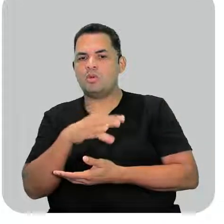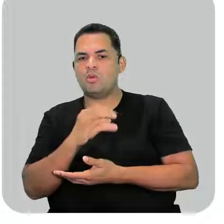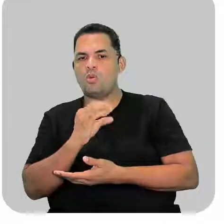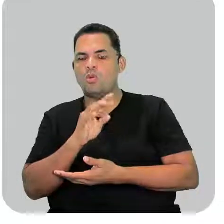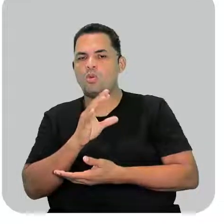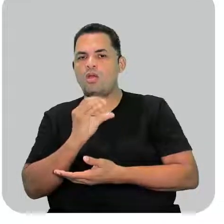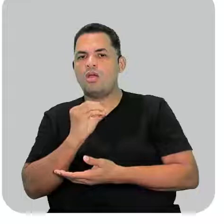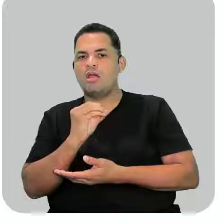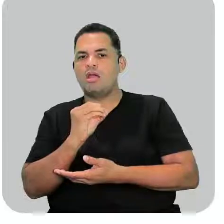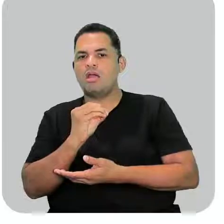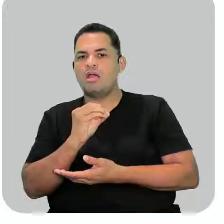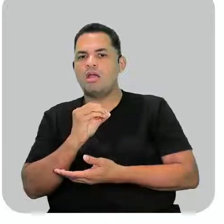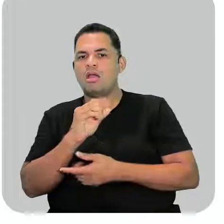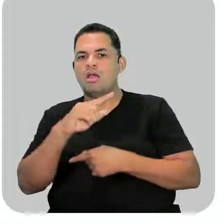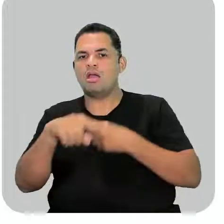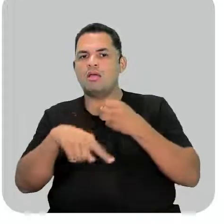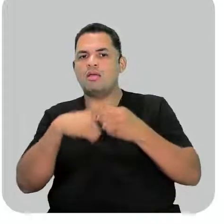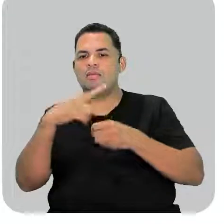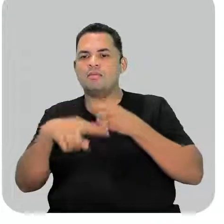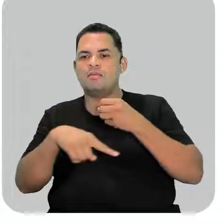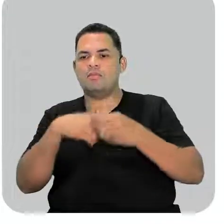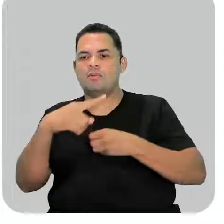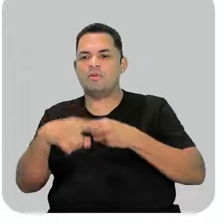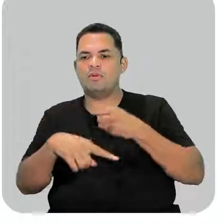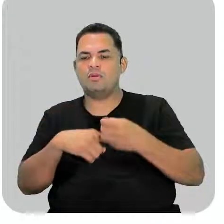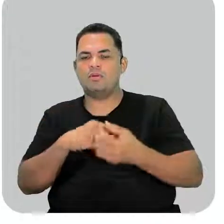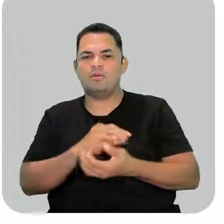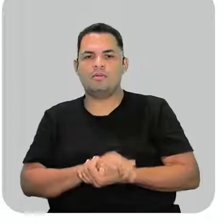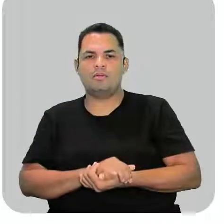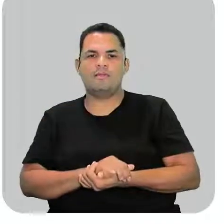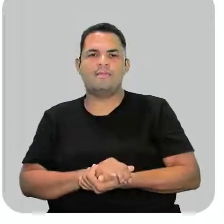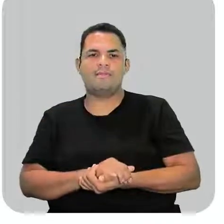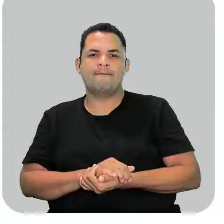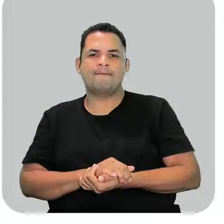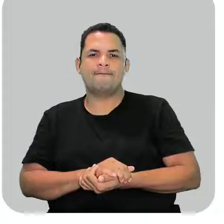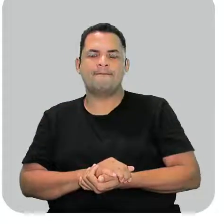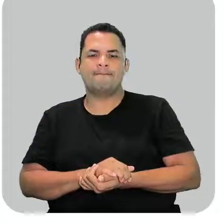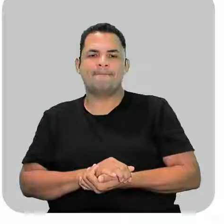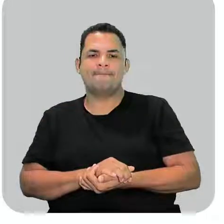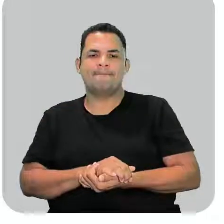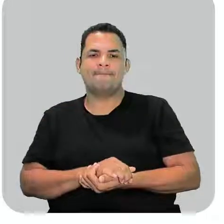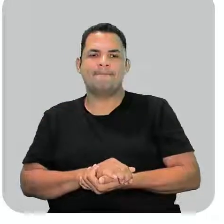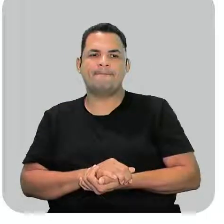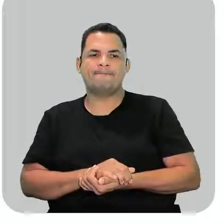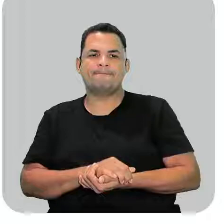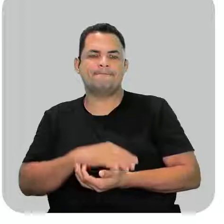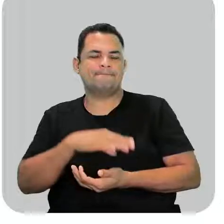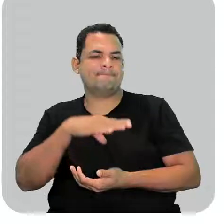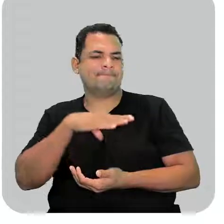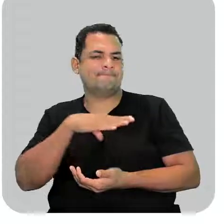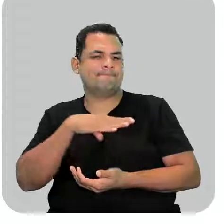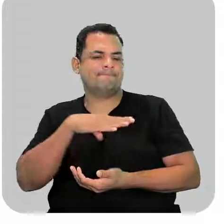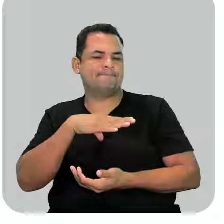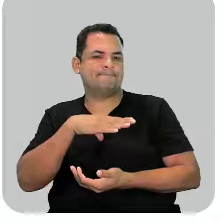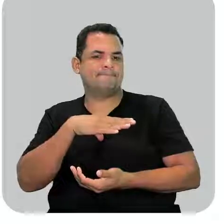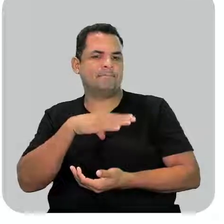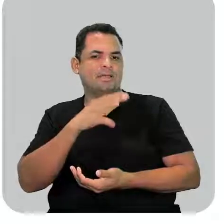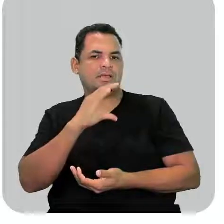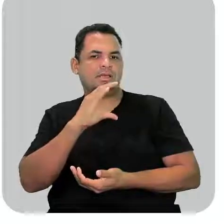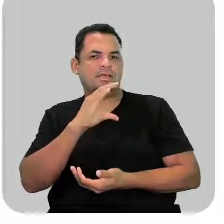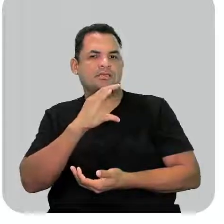está fora. Na letra B, ela fala que tem 6 carbonos,